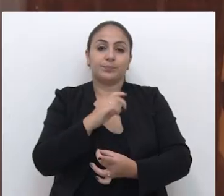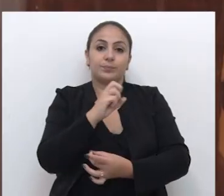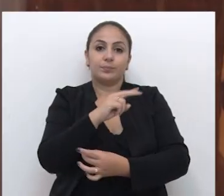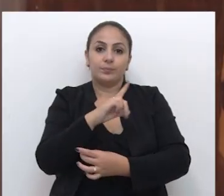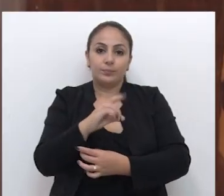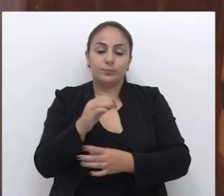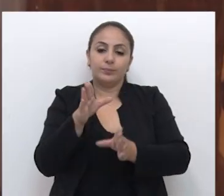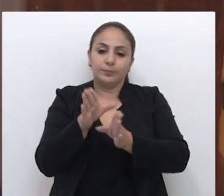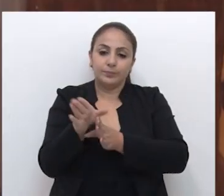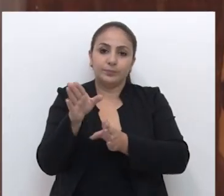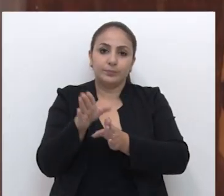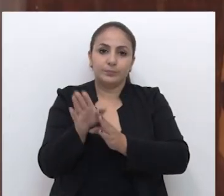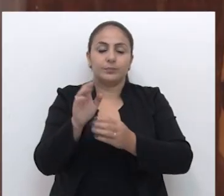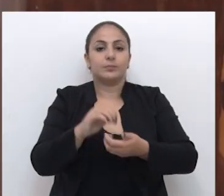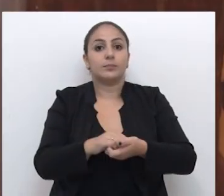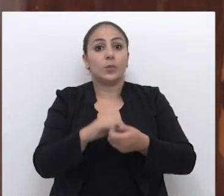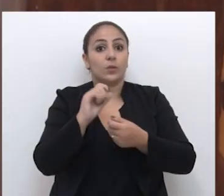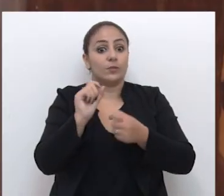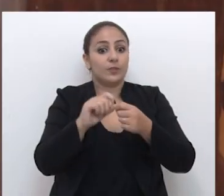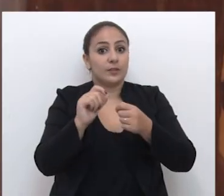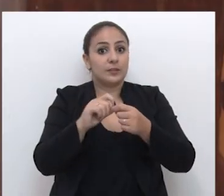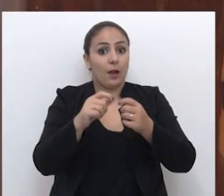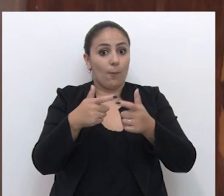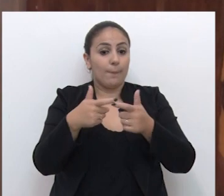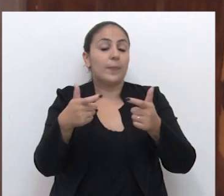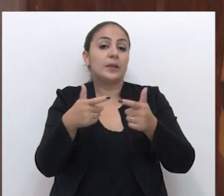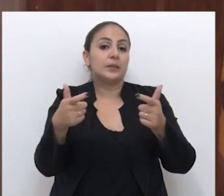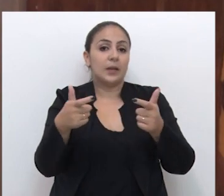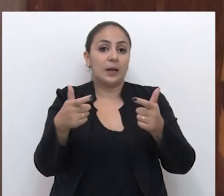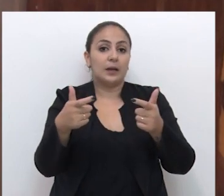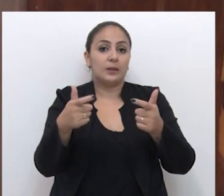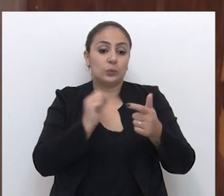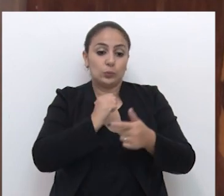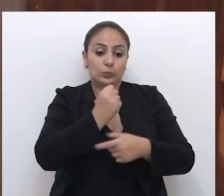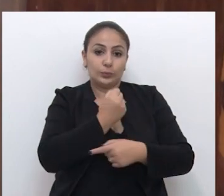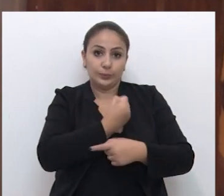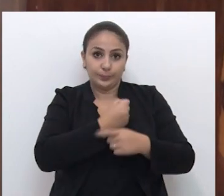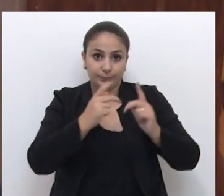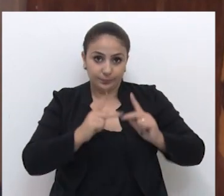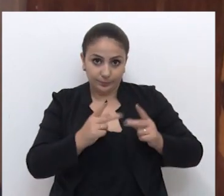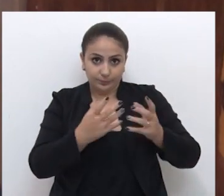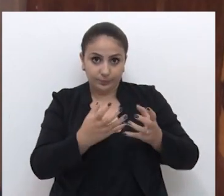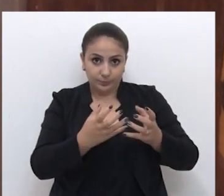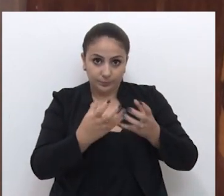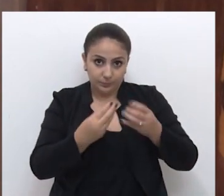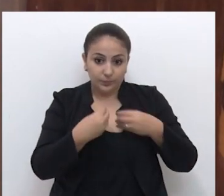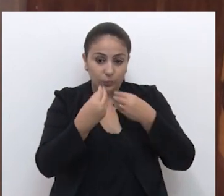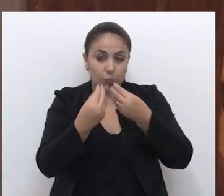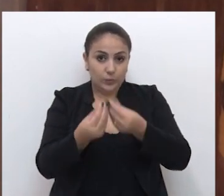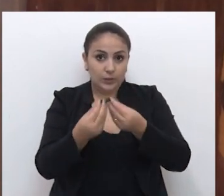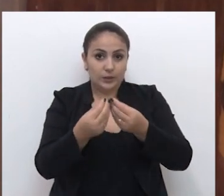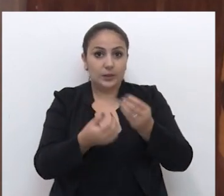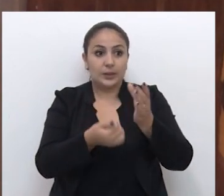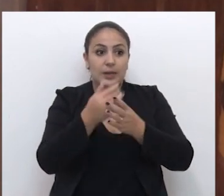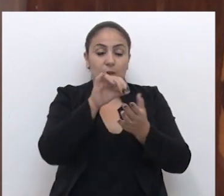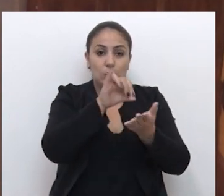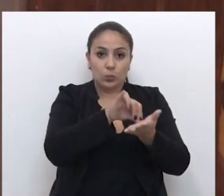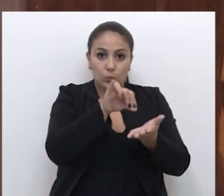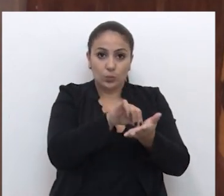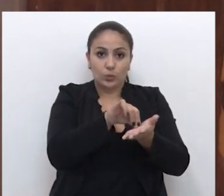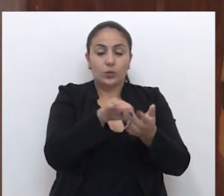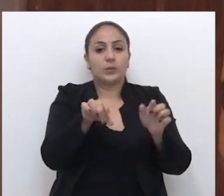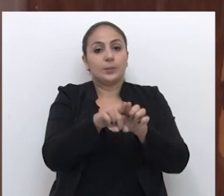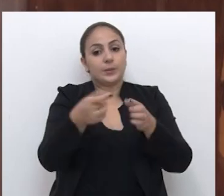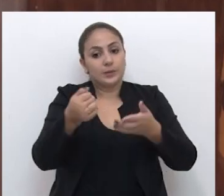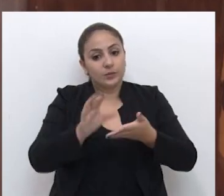O que nós temos que fazer é aumentar a questão do banco de doadores, implementar núcleos de transplante